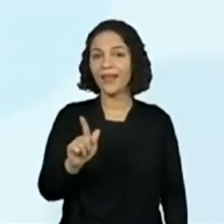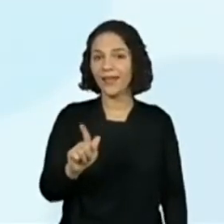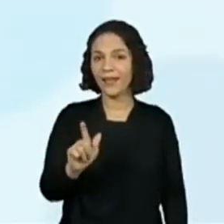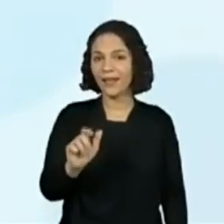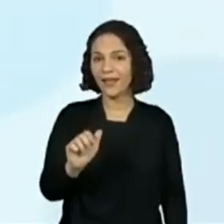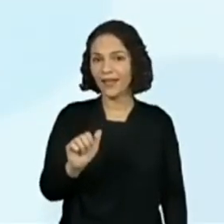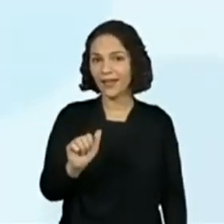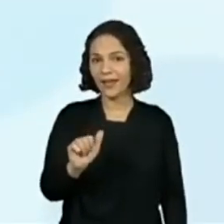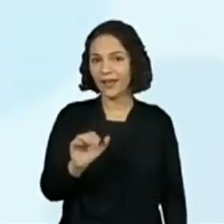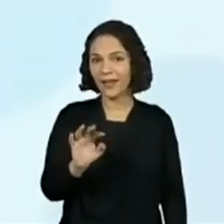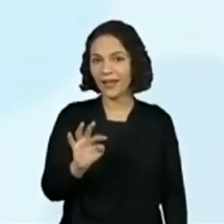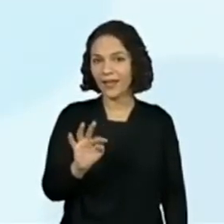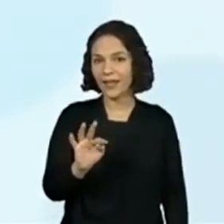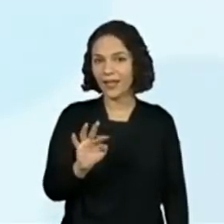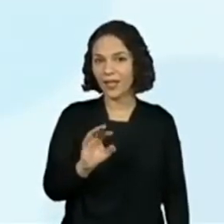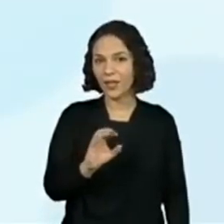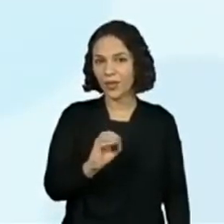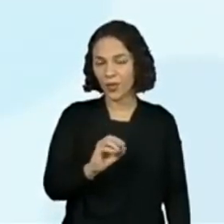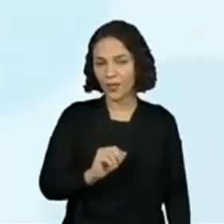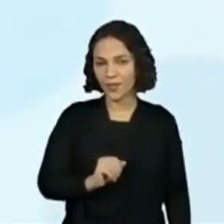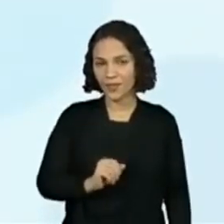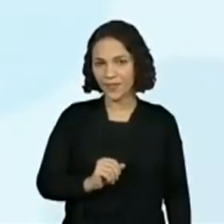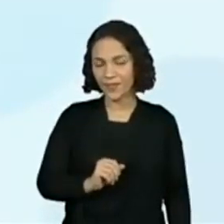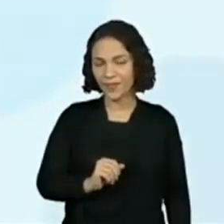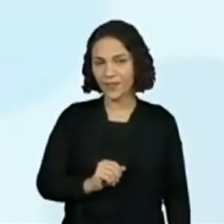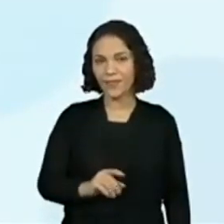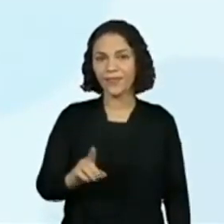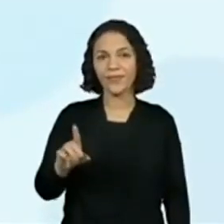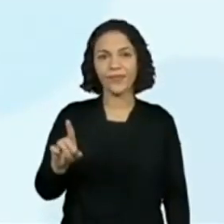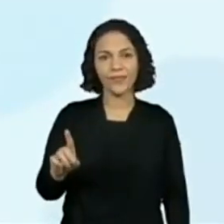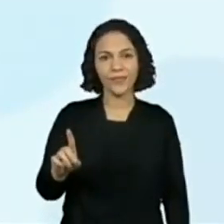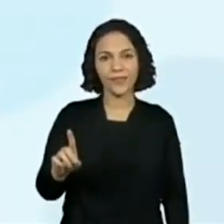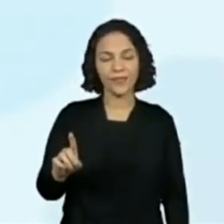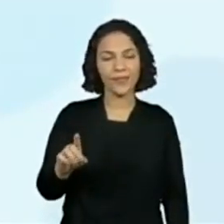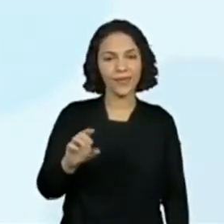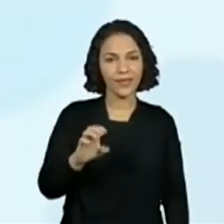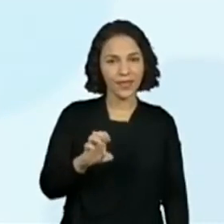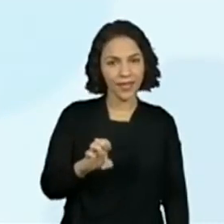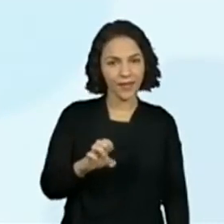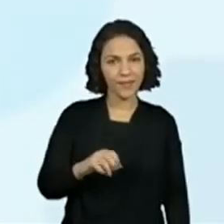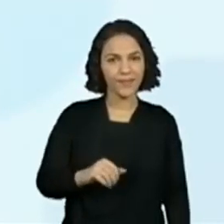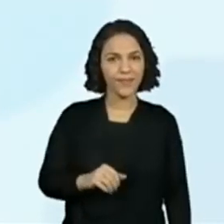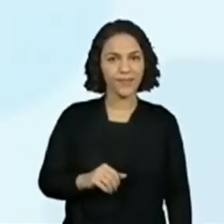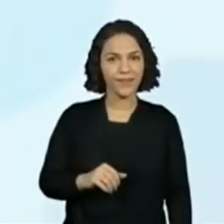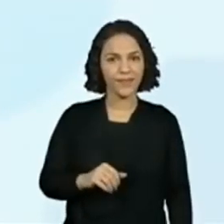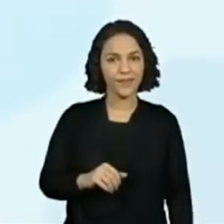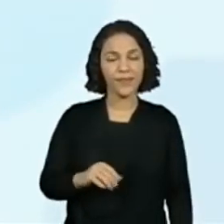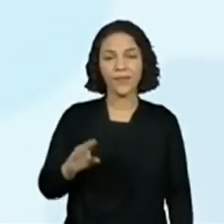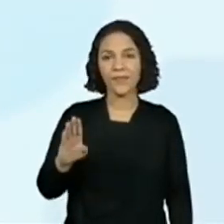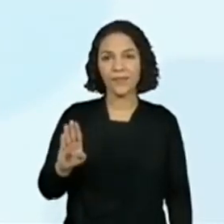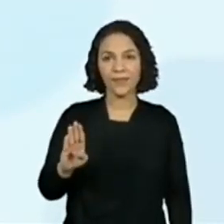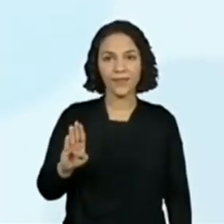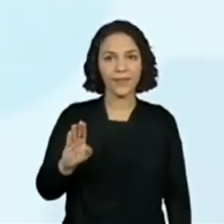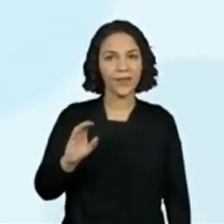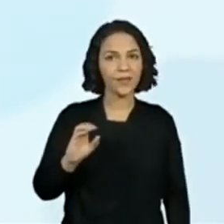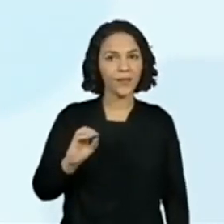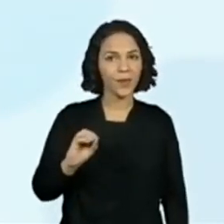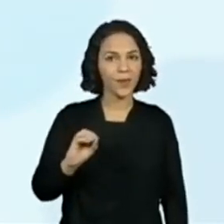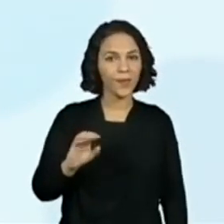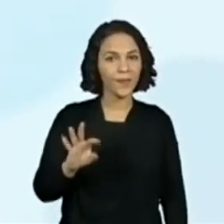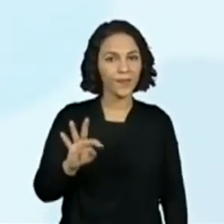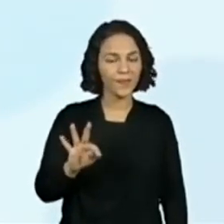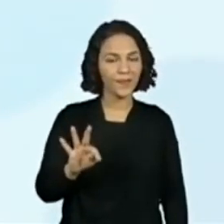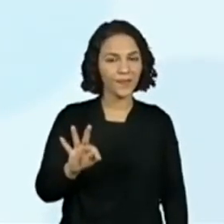professora Vivi, acho Não tem bruxa, é um desafio só. É desafio. Ah, é um desafio. Né? Porque, ó, O